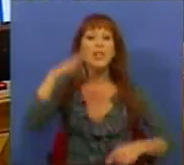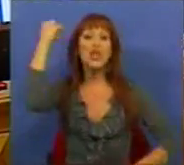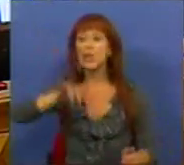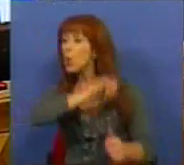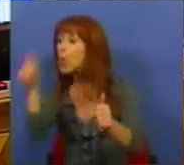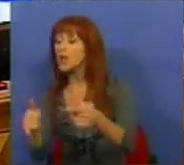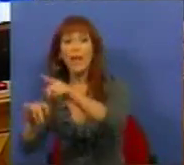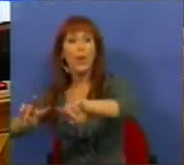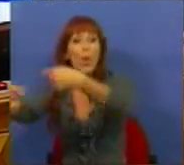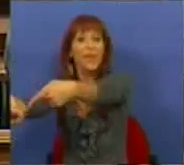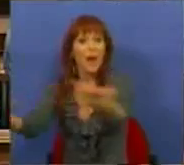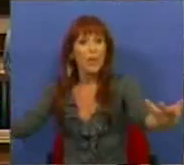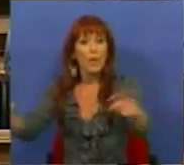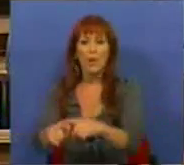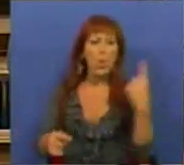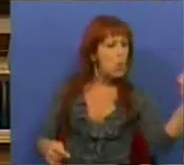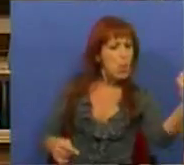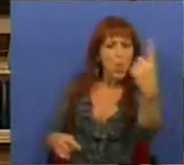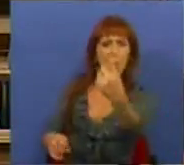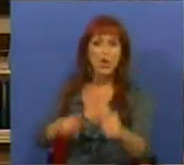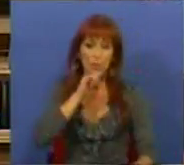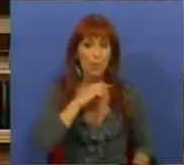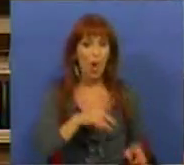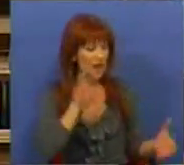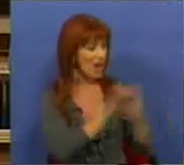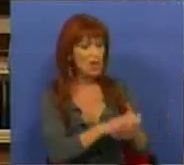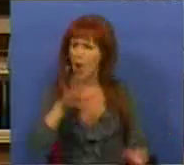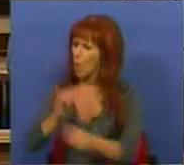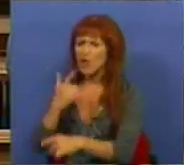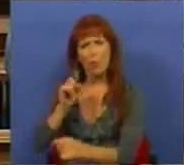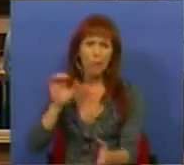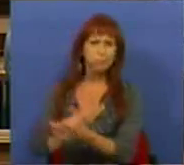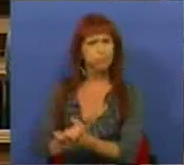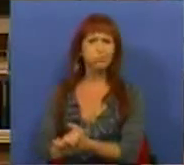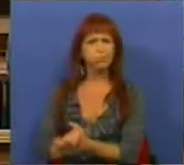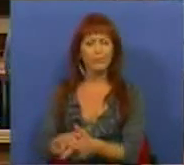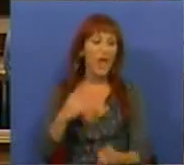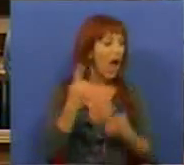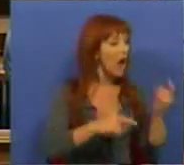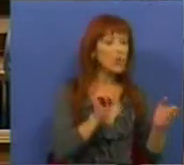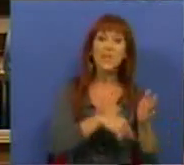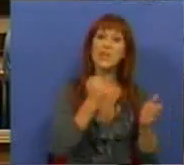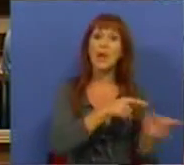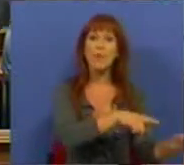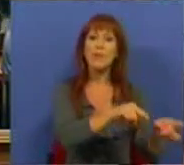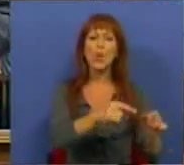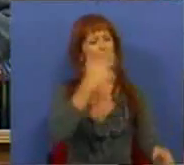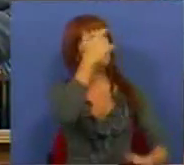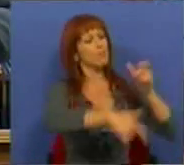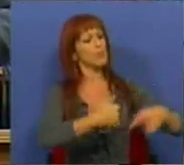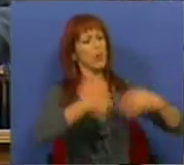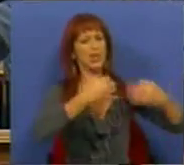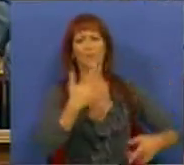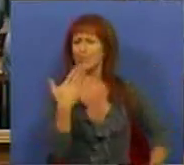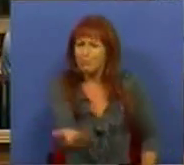outro lado contrário. É que uns podem ser casados e os outros não. É que uns serão sempre aqueles que são os cidadãos